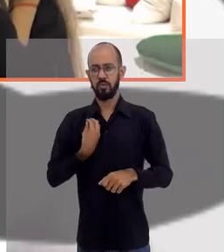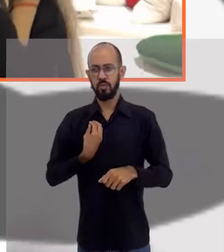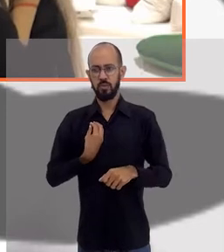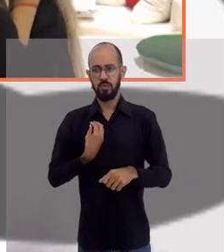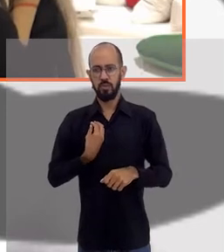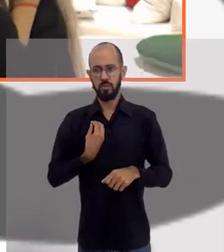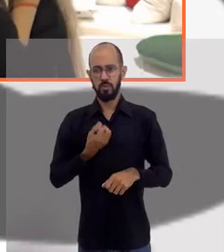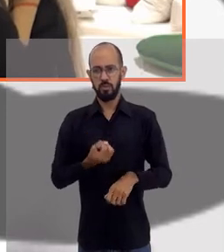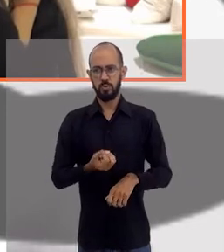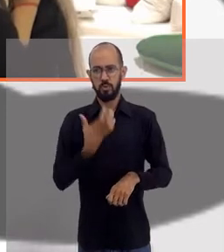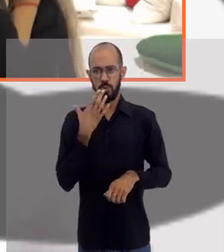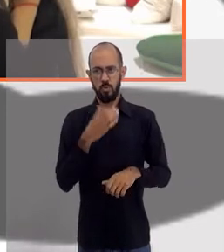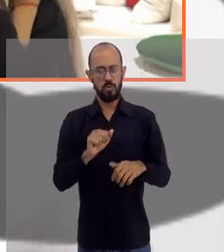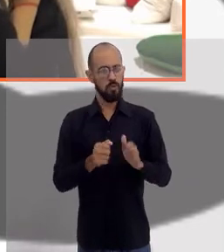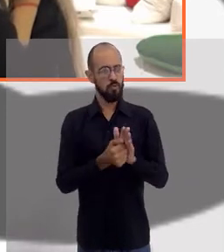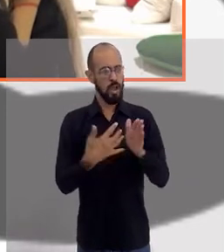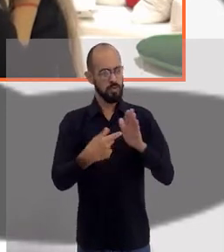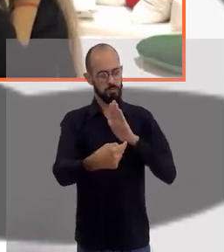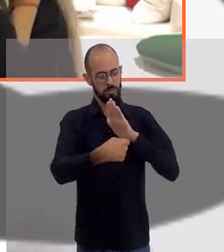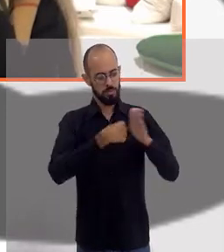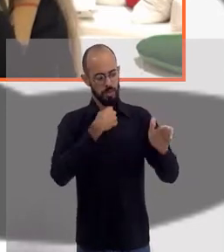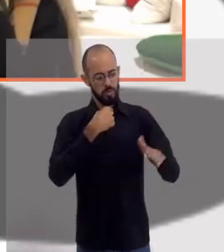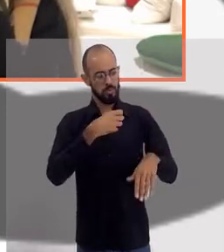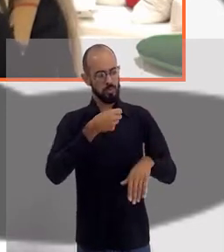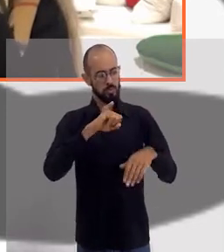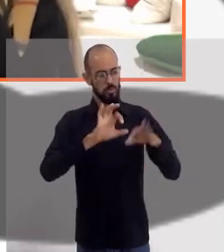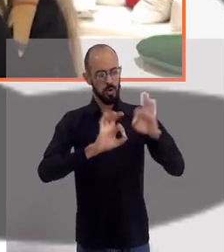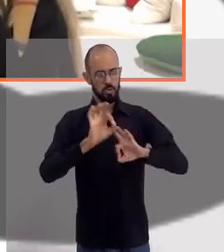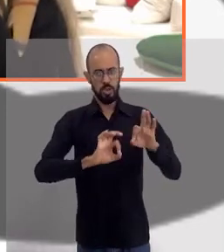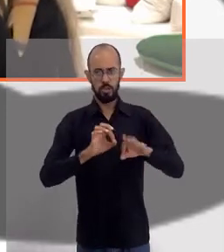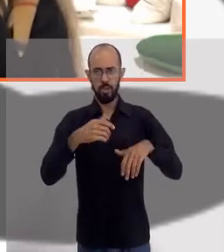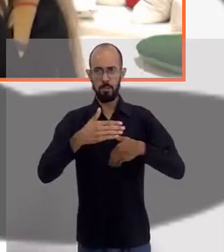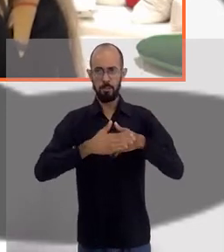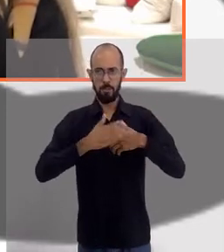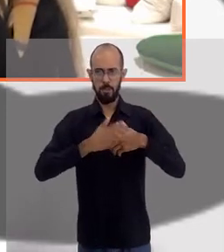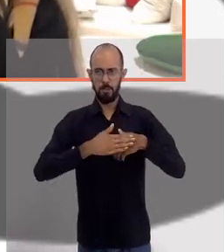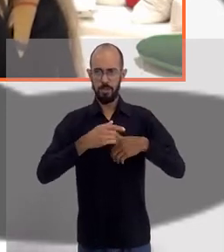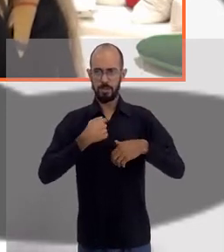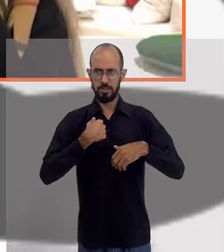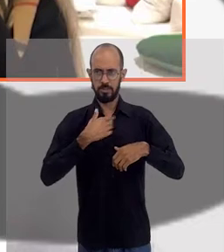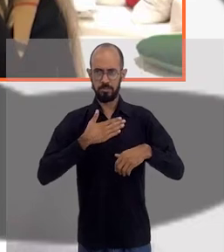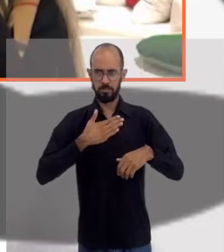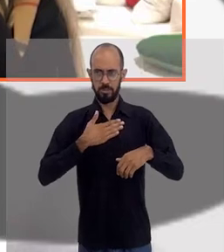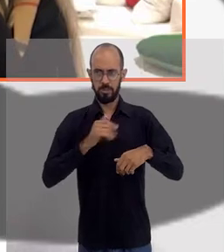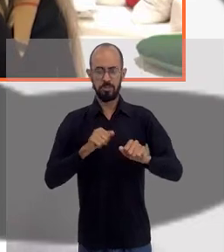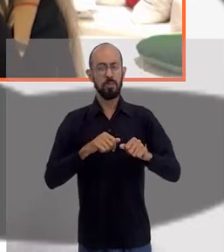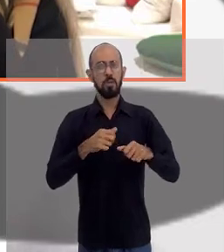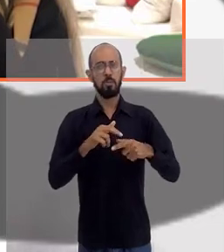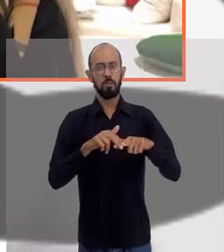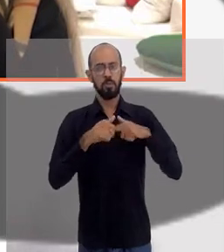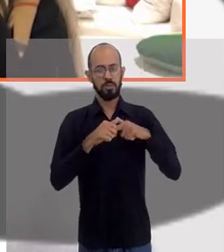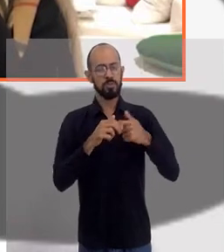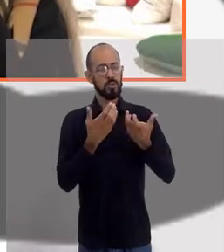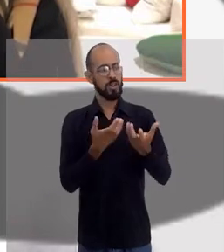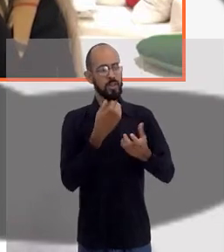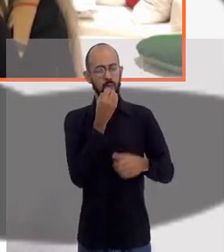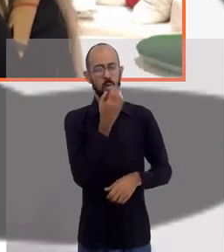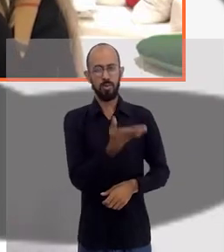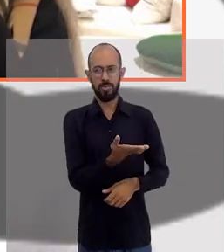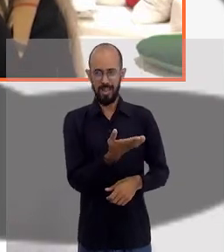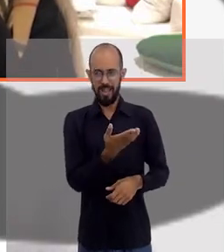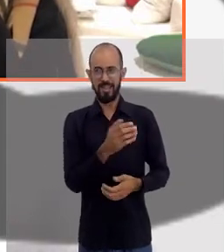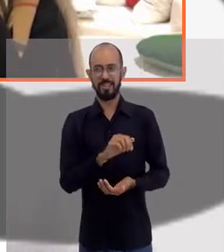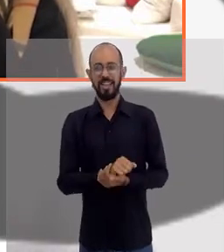Mar, não apoia-se. Muitos me perguntam se o projeto Garrafa no Mar é meu mesmo. E foi por isso que eu resolvi contar um pouco dessa. Você quer saber